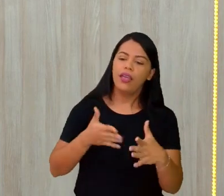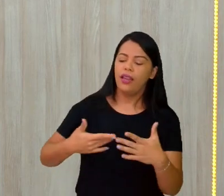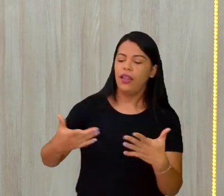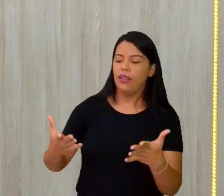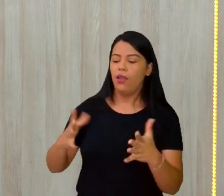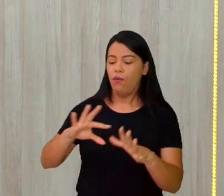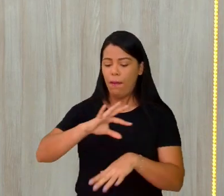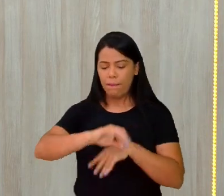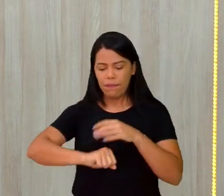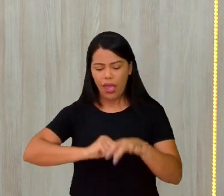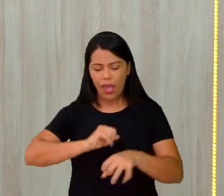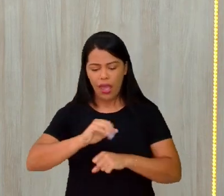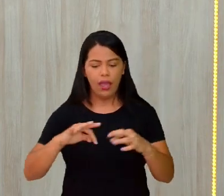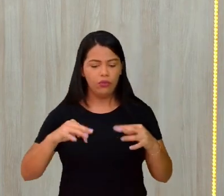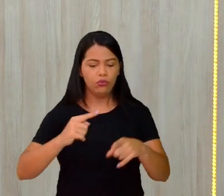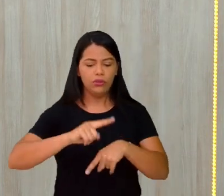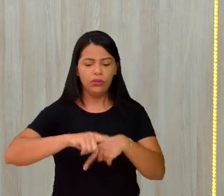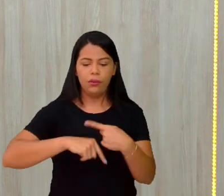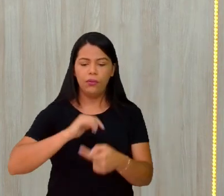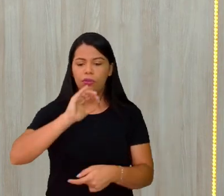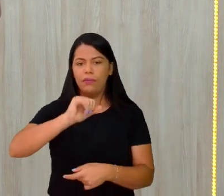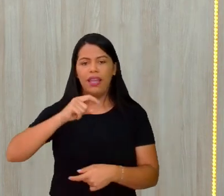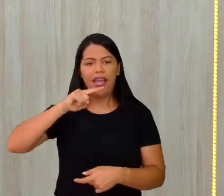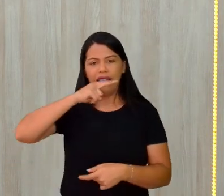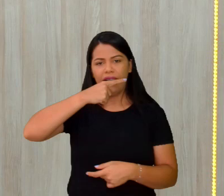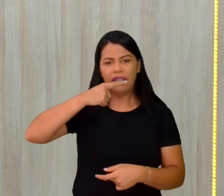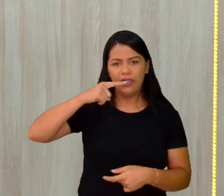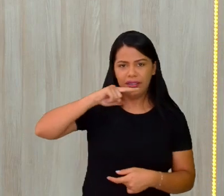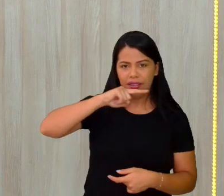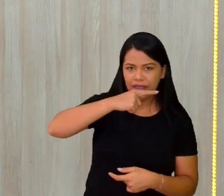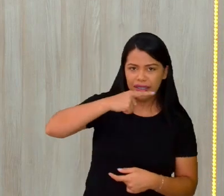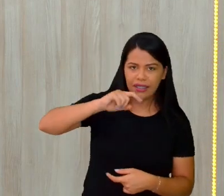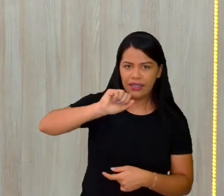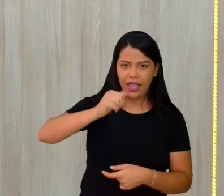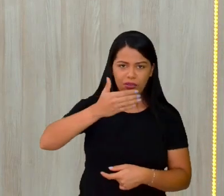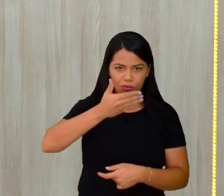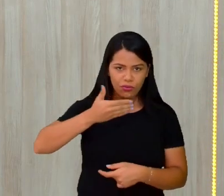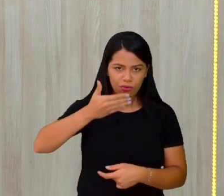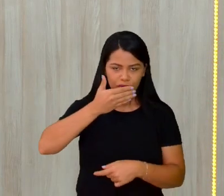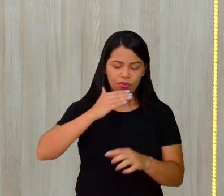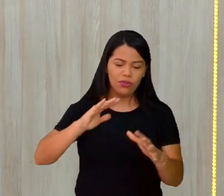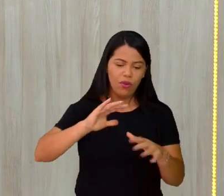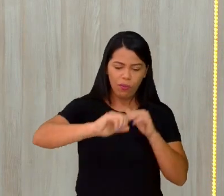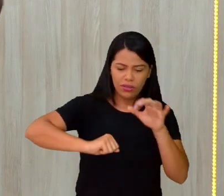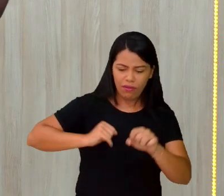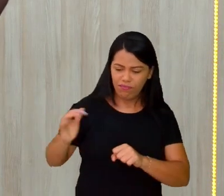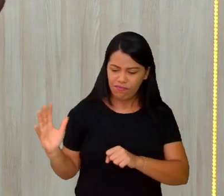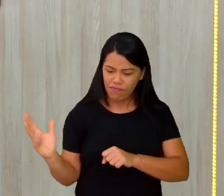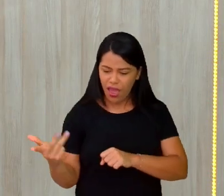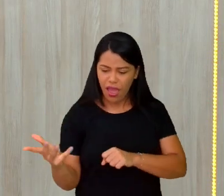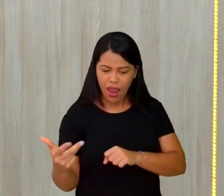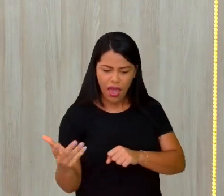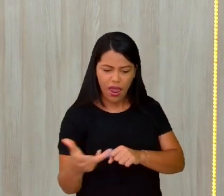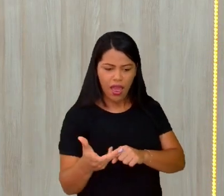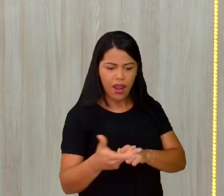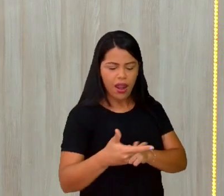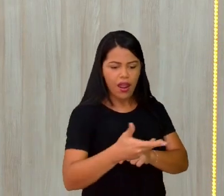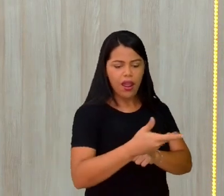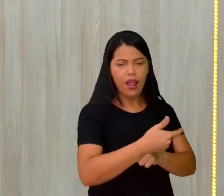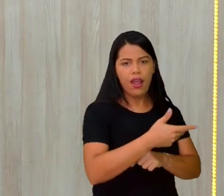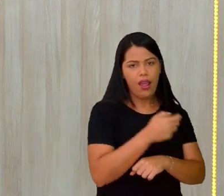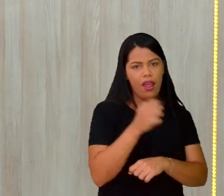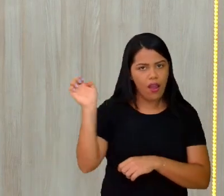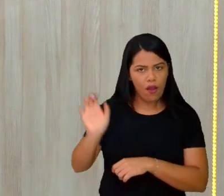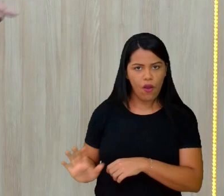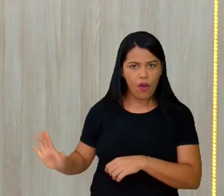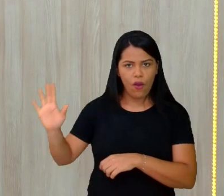investimentos na cana-de-açúcar. Começou aquele processo de exploração e extração desses recursos naturais. E essa faixa litorânea, que a gente